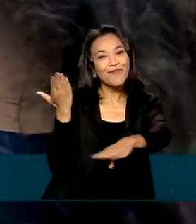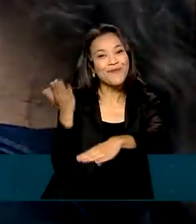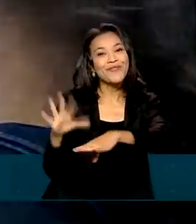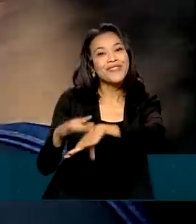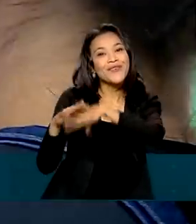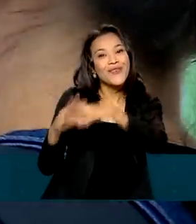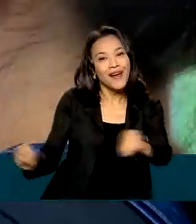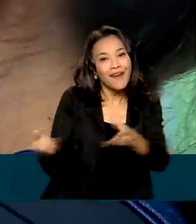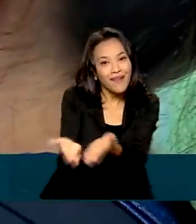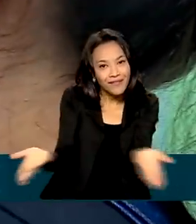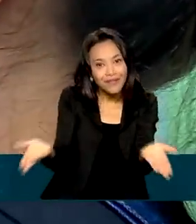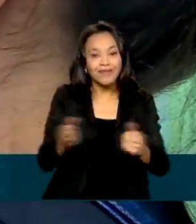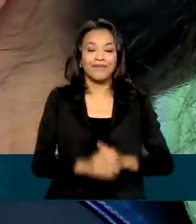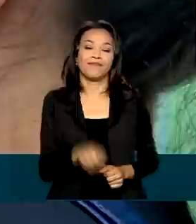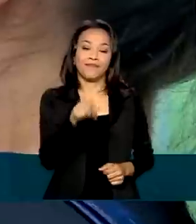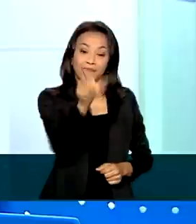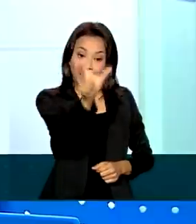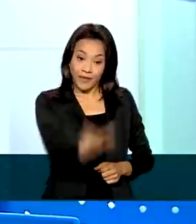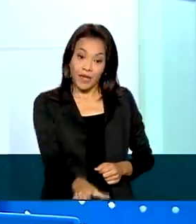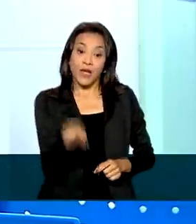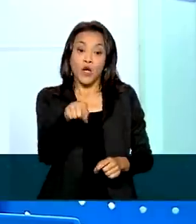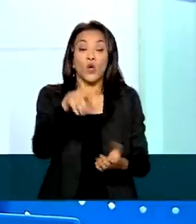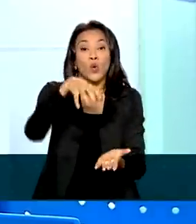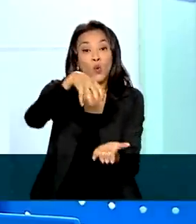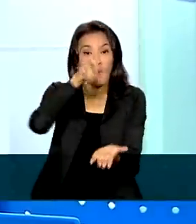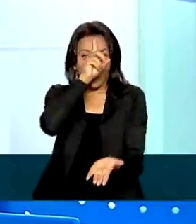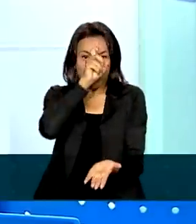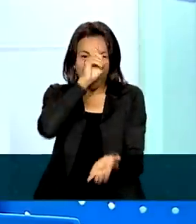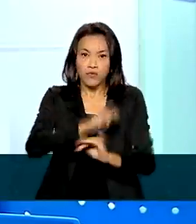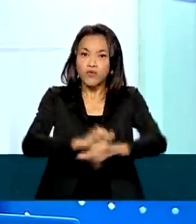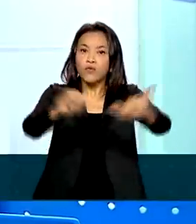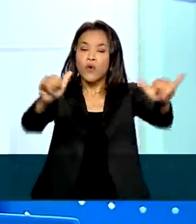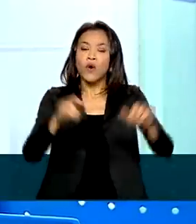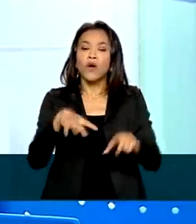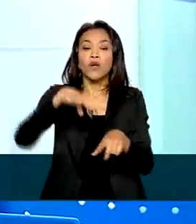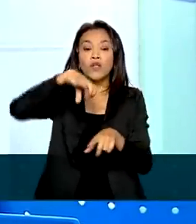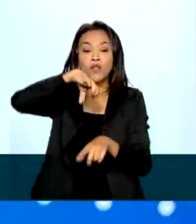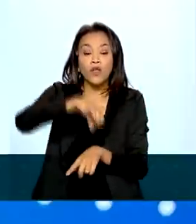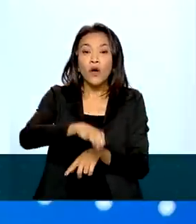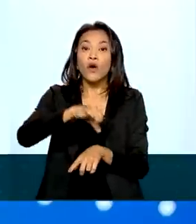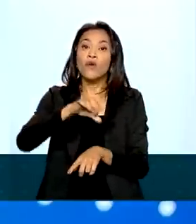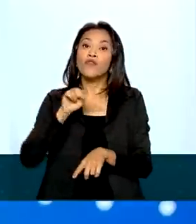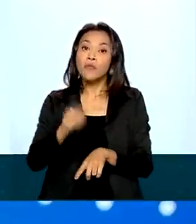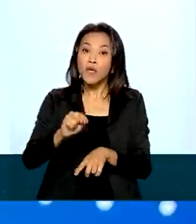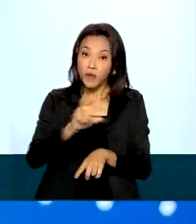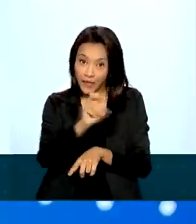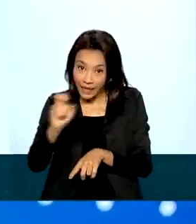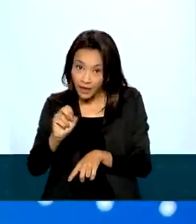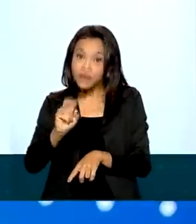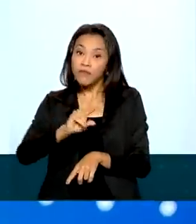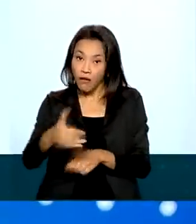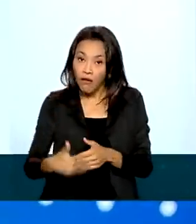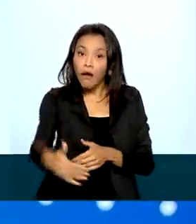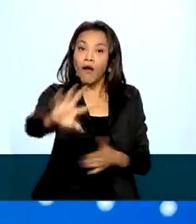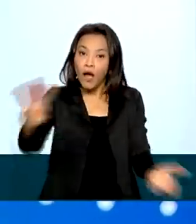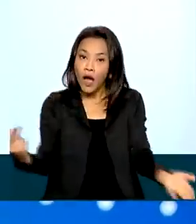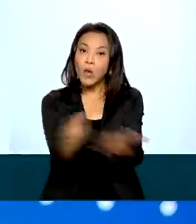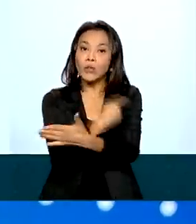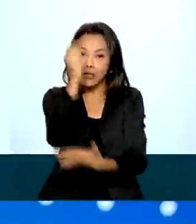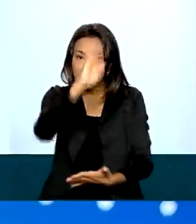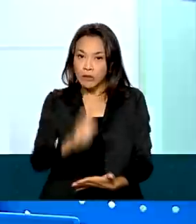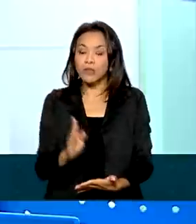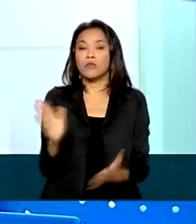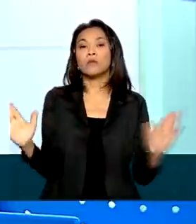Segundo o Instituto Nacional do Câncer, cerca de 8.500 novos casos devem ocorrer no Brasil em 2022.